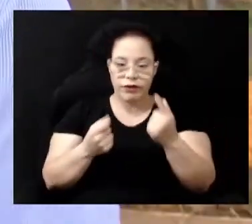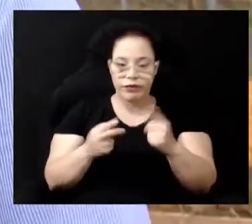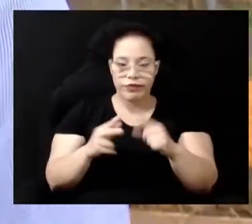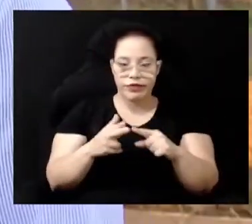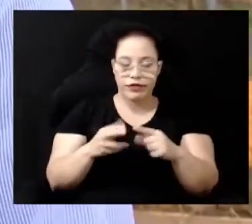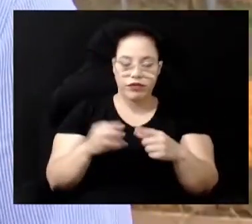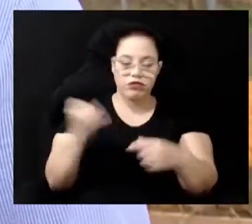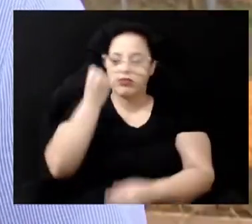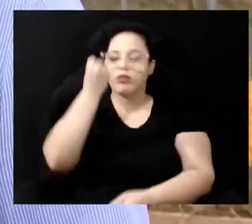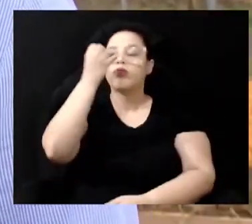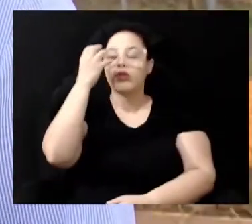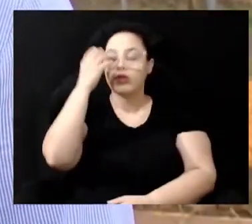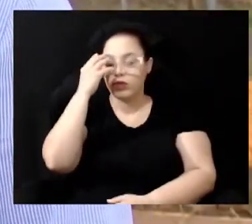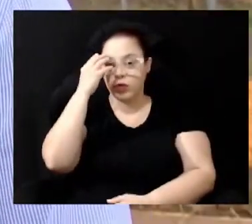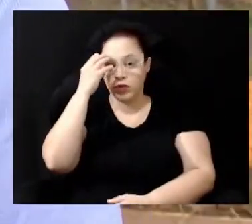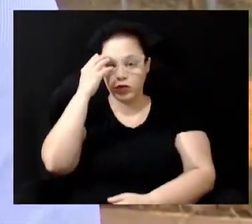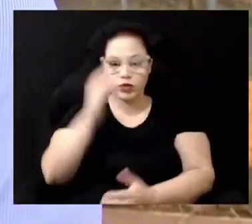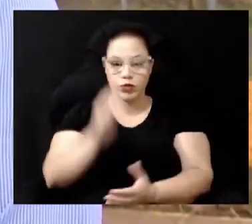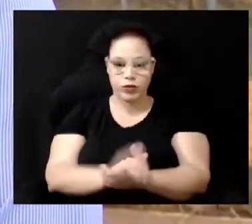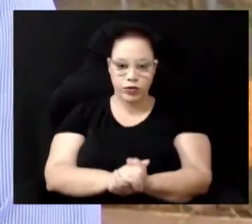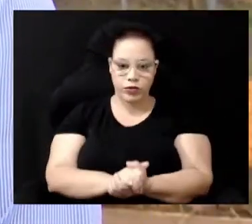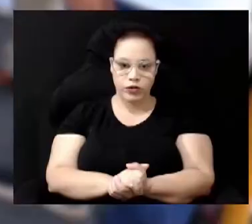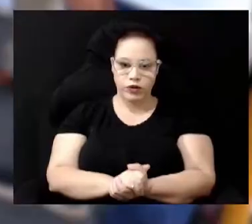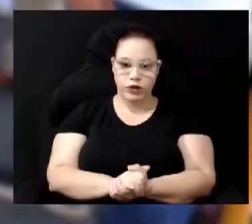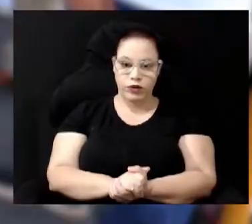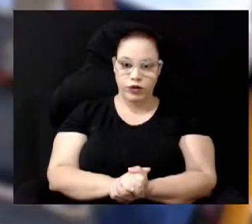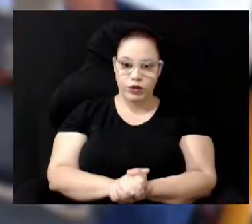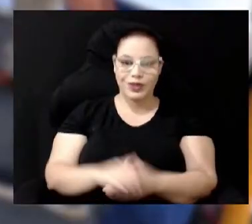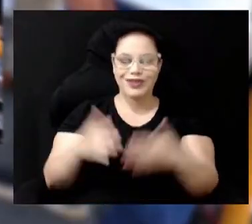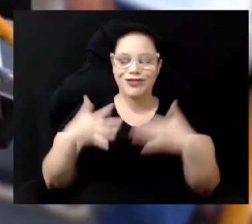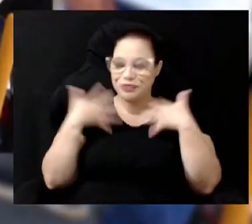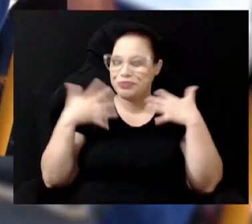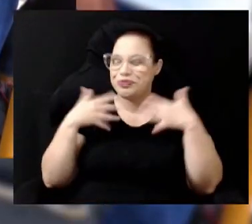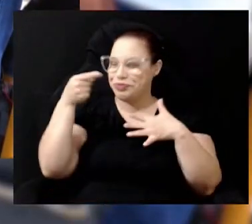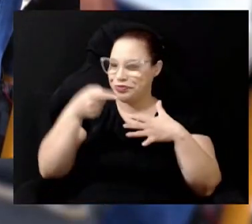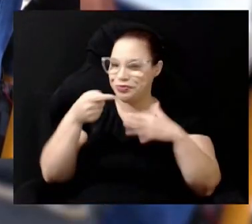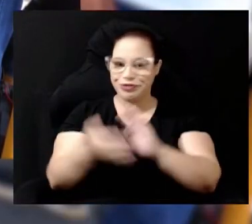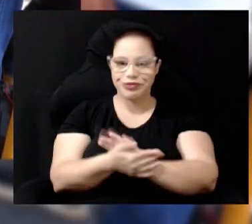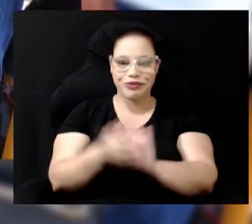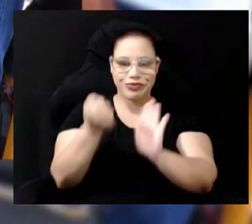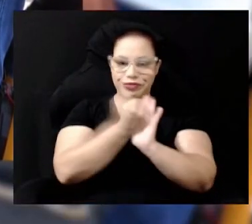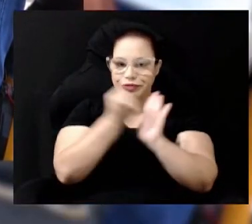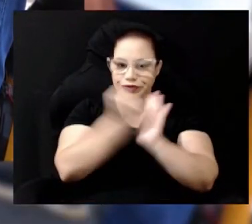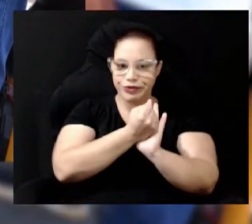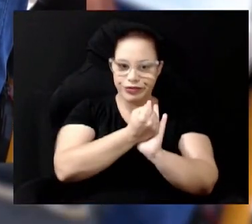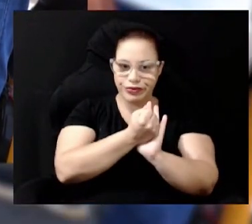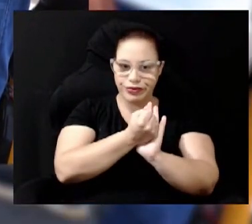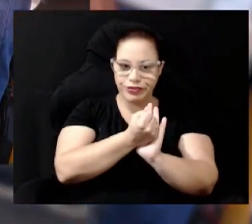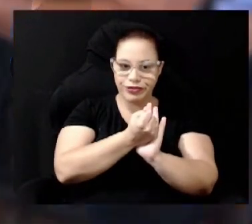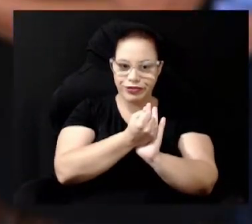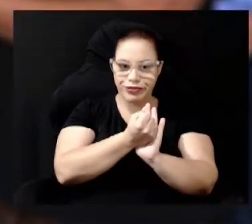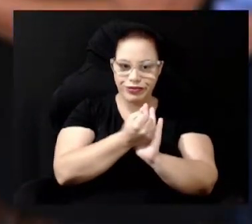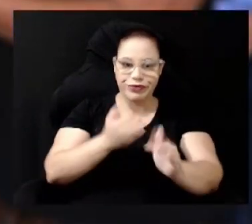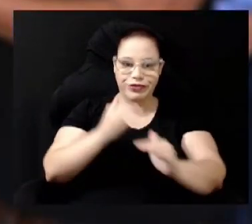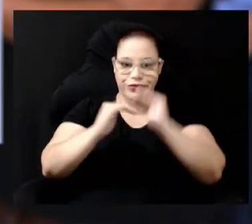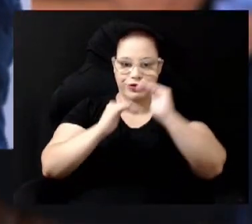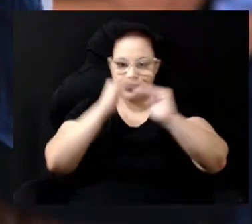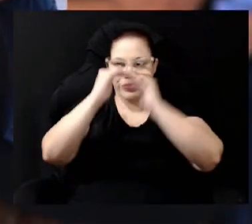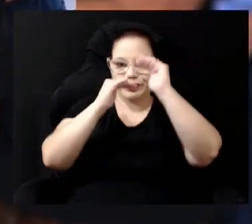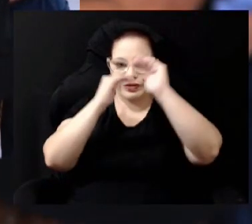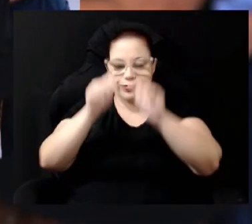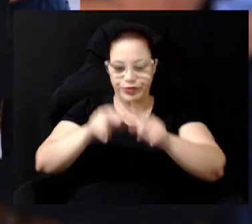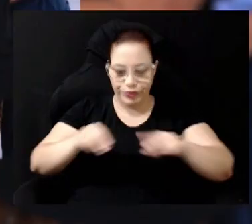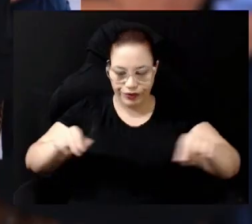testar e estamos bem contentes com o está acontecendo aqui Um protocolo de intenções para o desenvolvimento territorial da